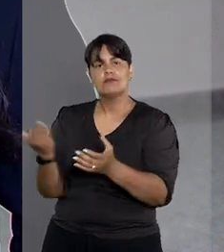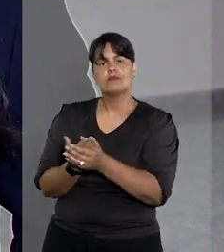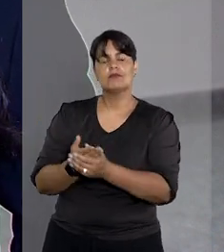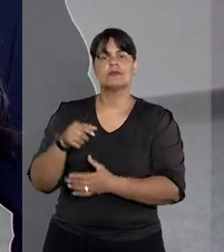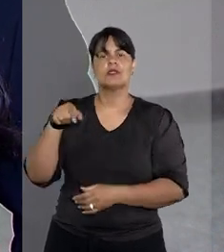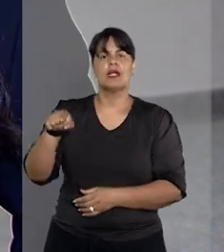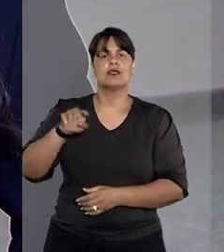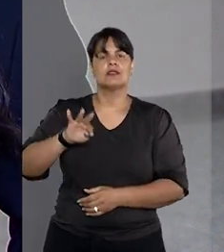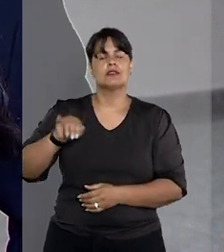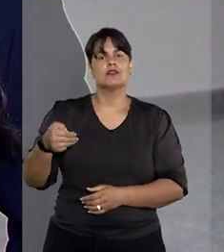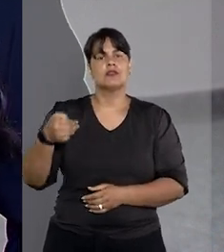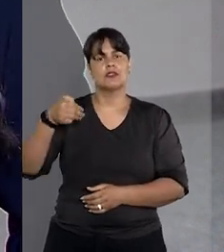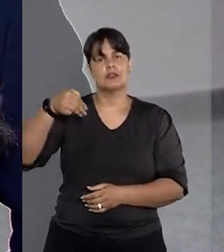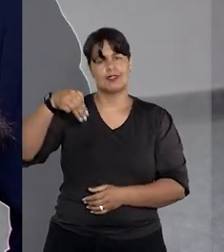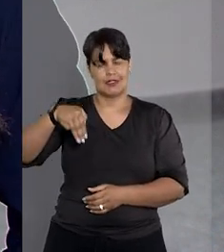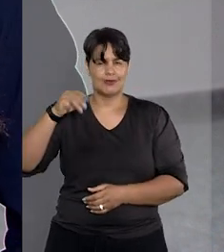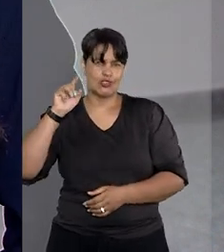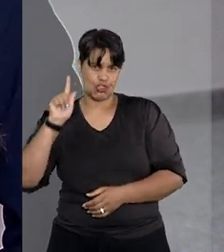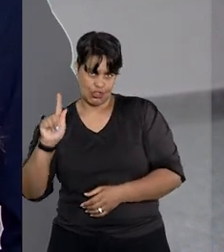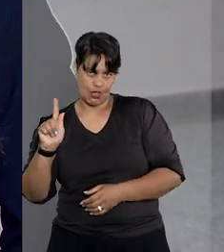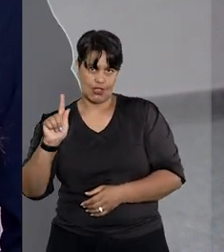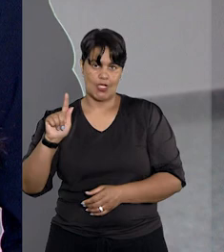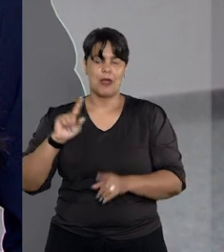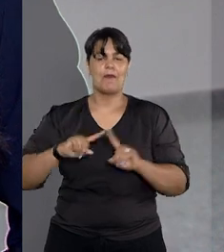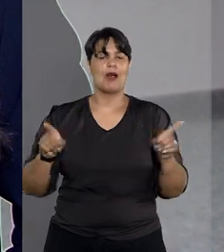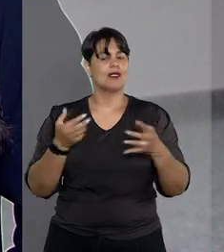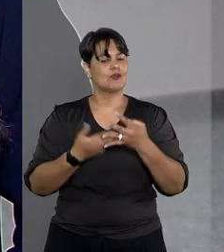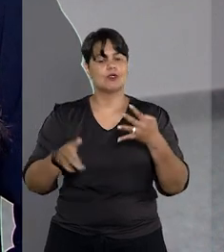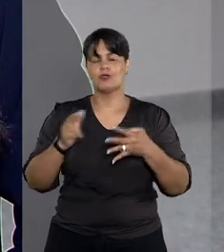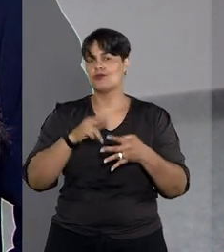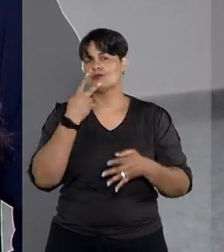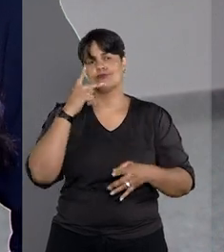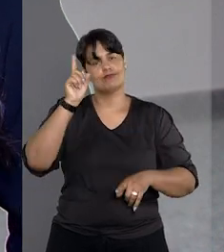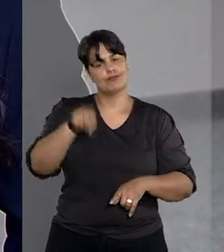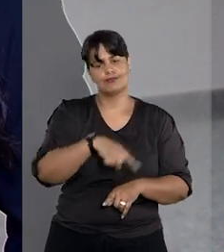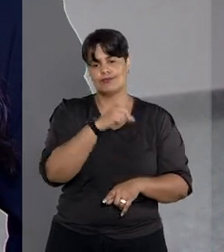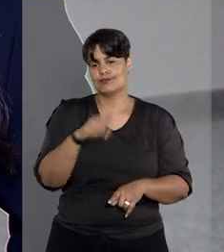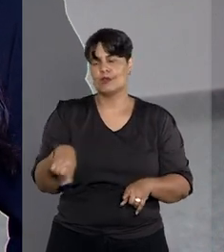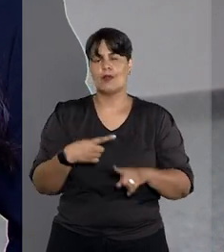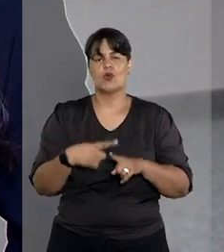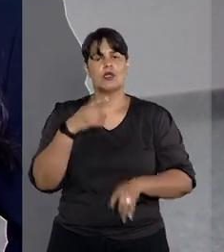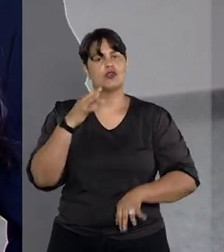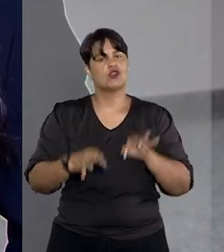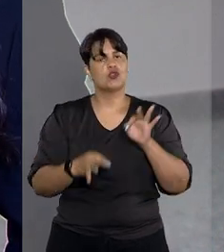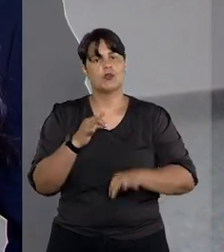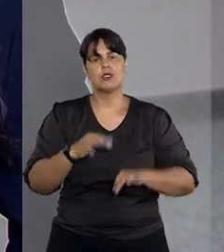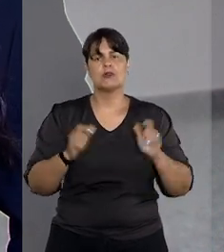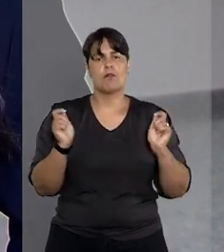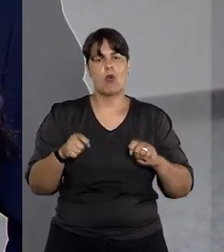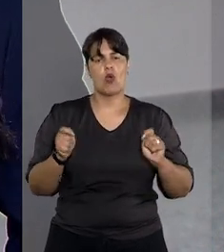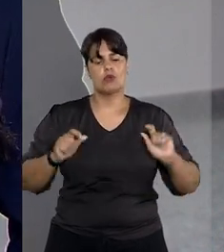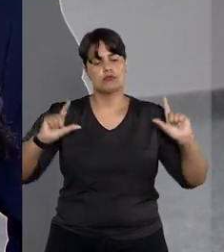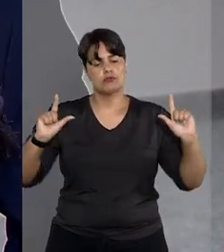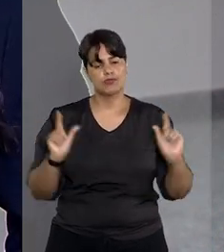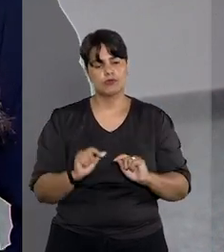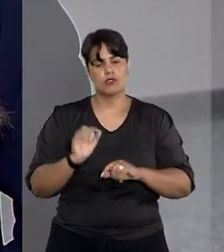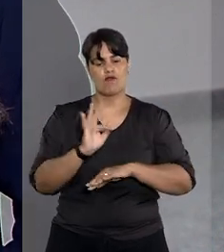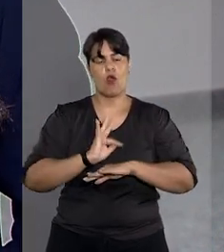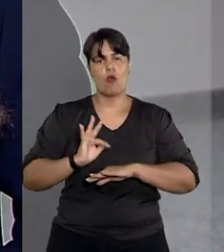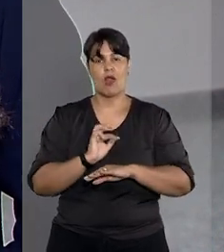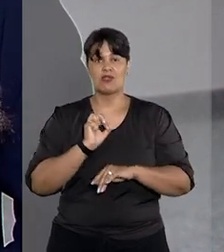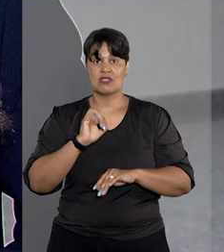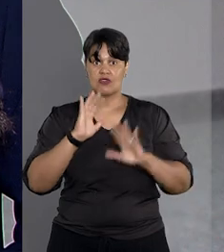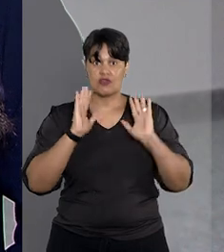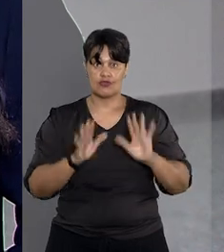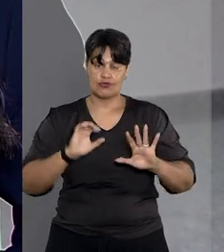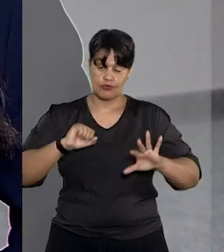Minas Gerais, mas teve o recurso negado sob o argumento de que o juiz poderia mitigar um possível excesso de rigor formal desde que